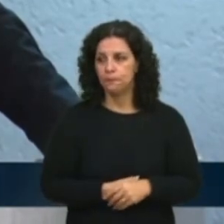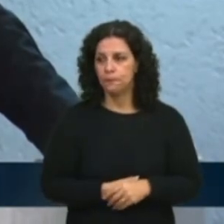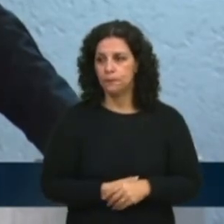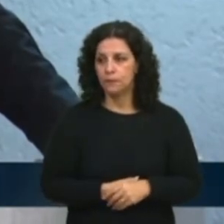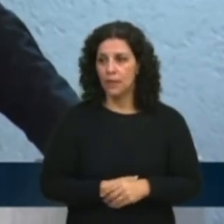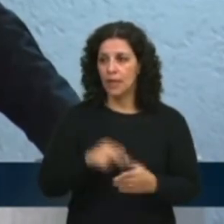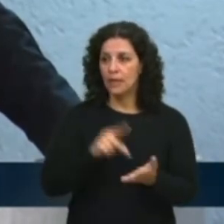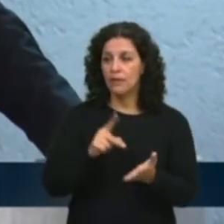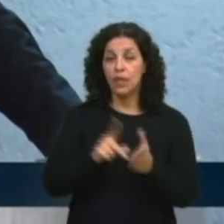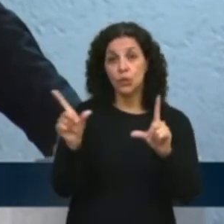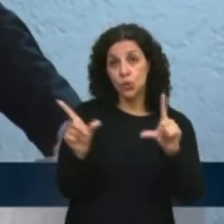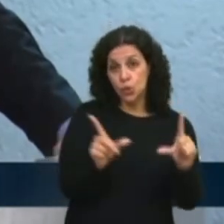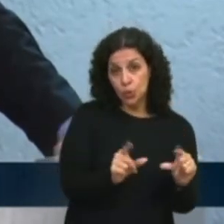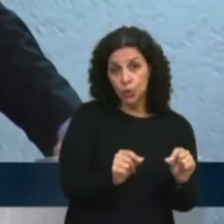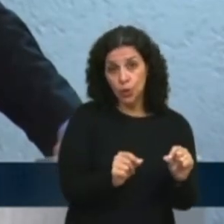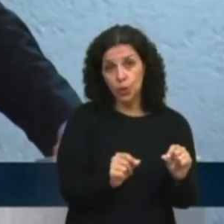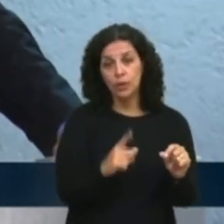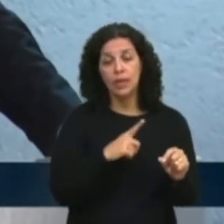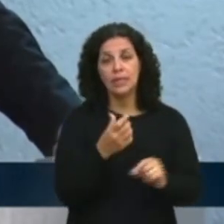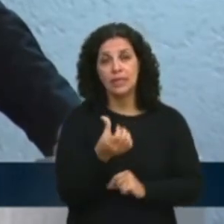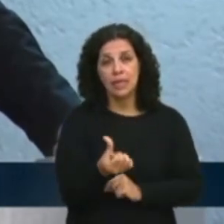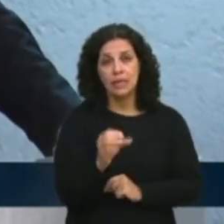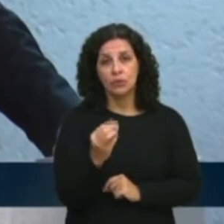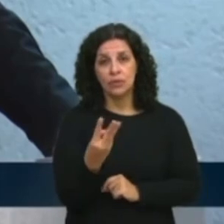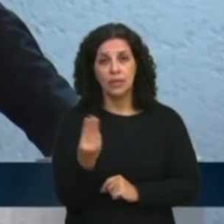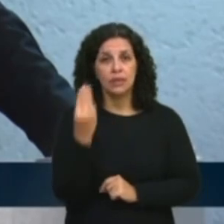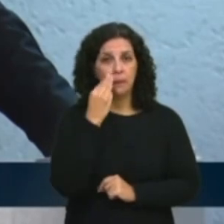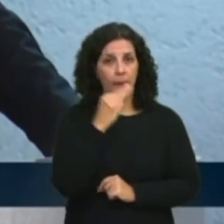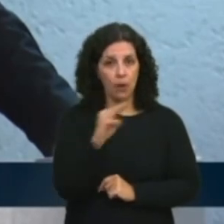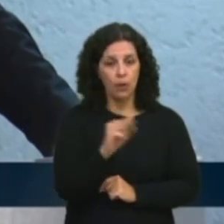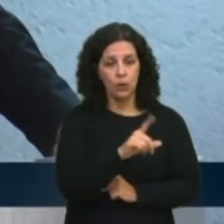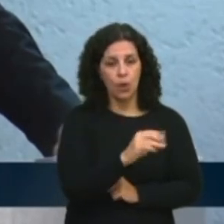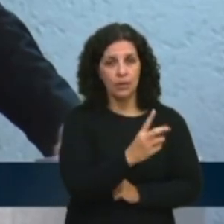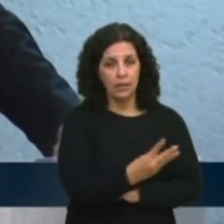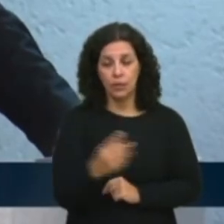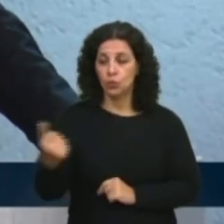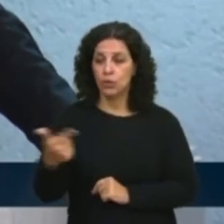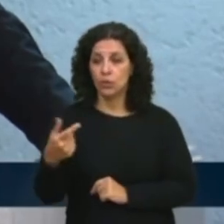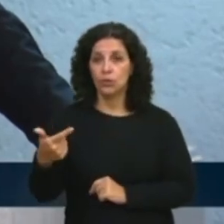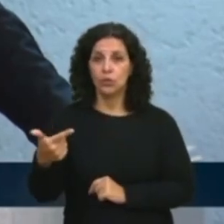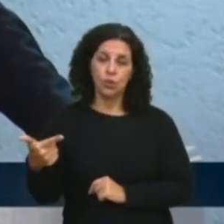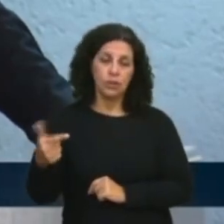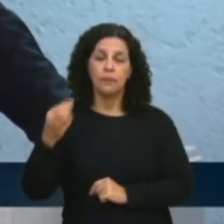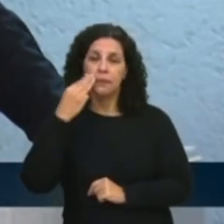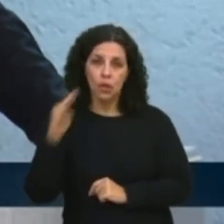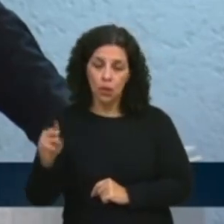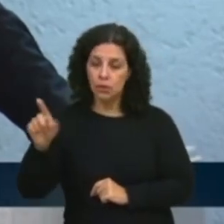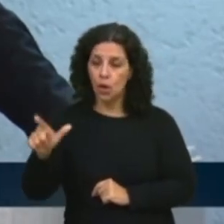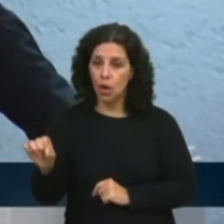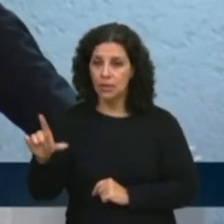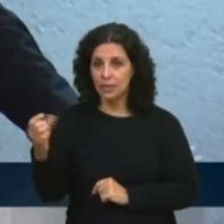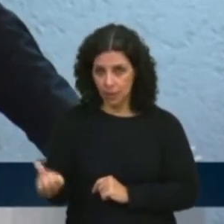na verdade, é uma redução do CAPEX de 603 milhões, no caso do lote 3, 212 milhões do